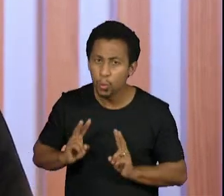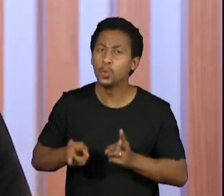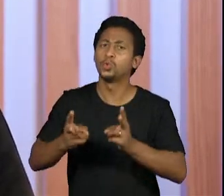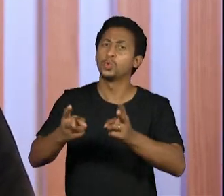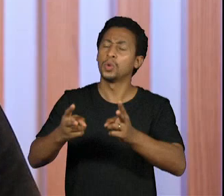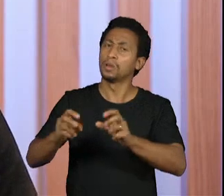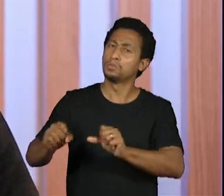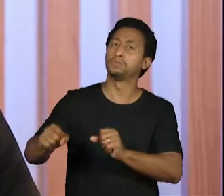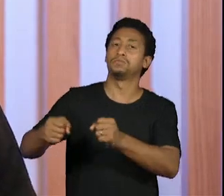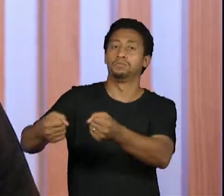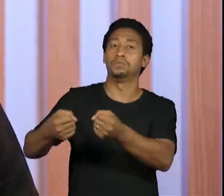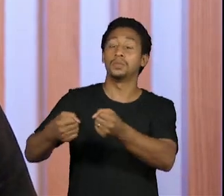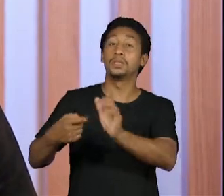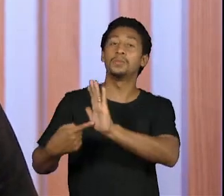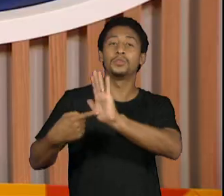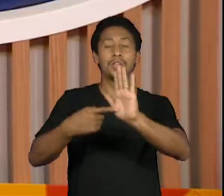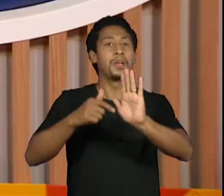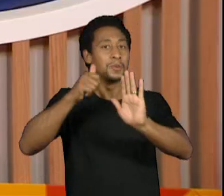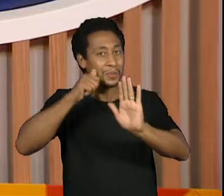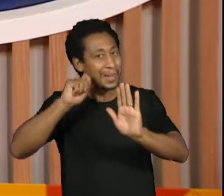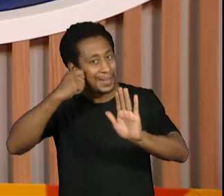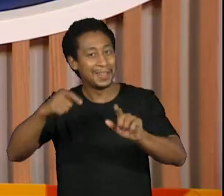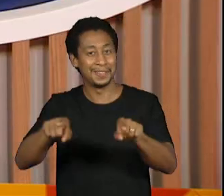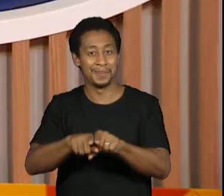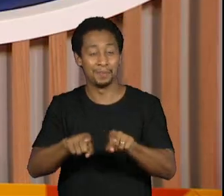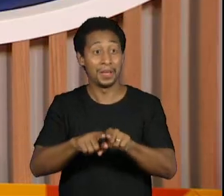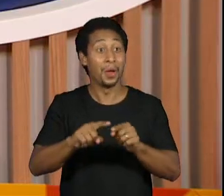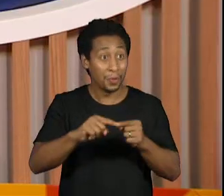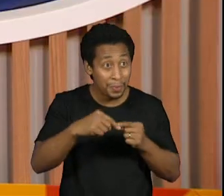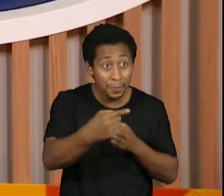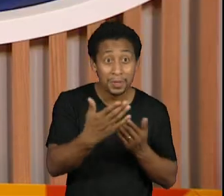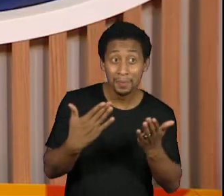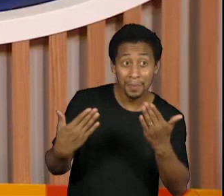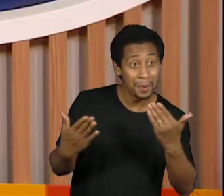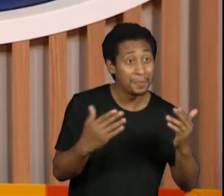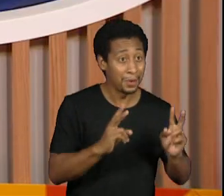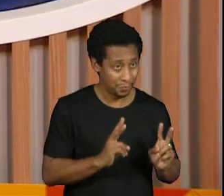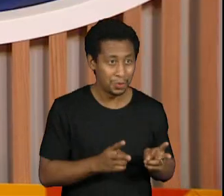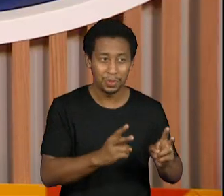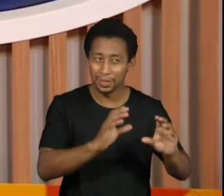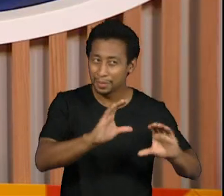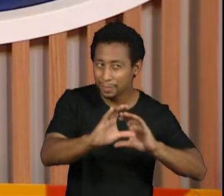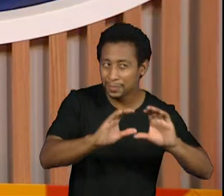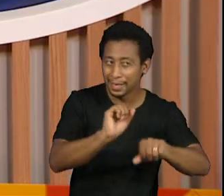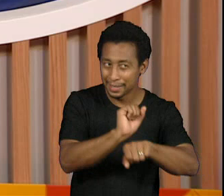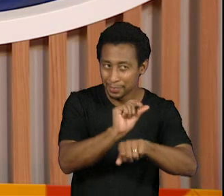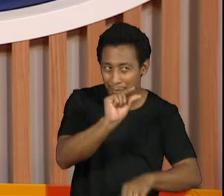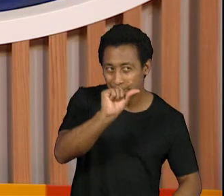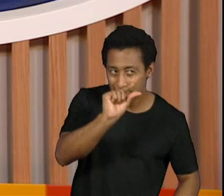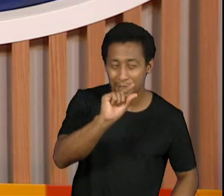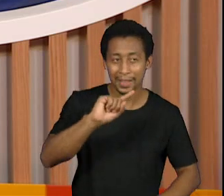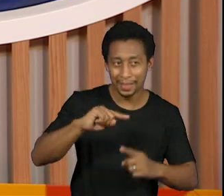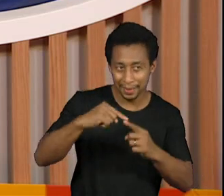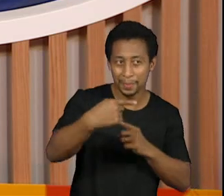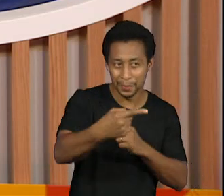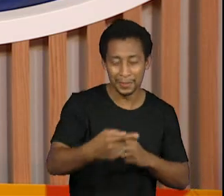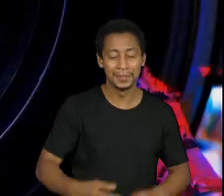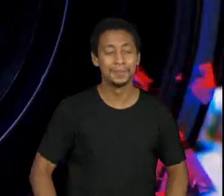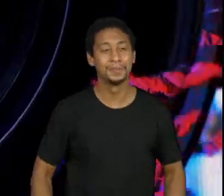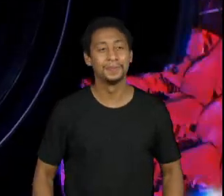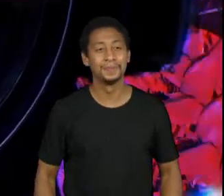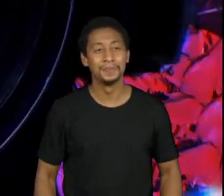ter como exemplo, como norte. E a gente vai continuar com essa conversa aqui bacana de comunicação. Não sai daí, só que é depois do intervalo.